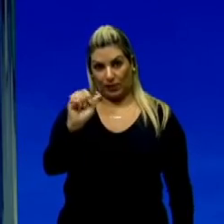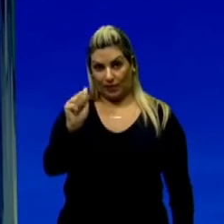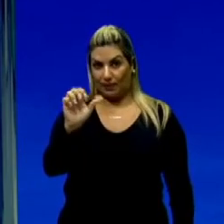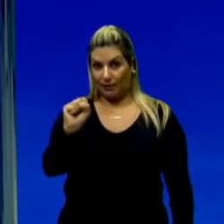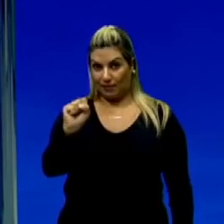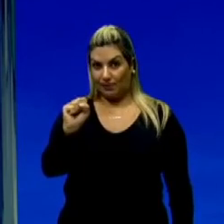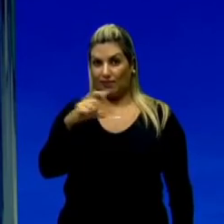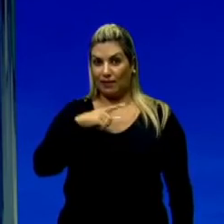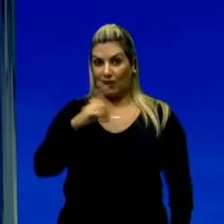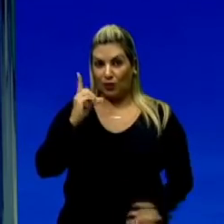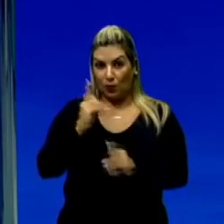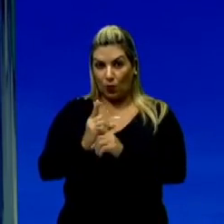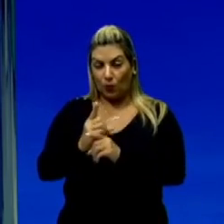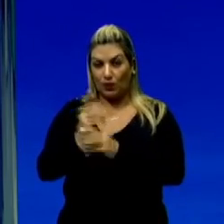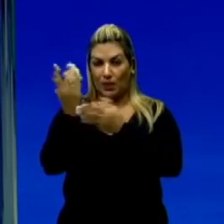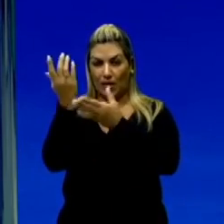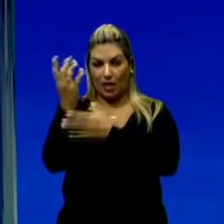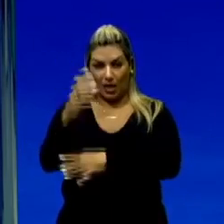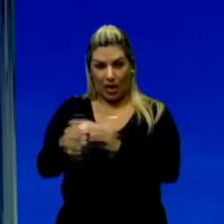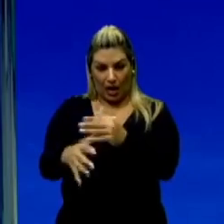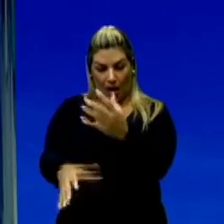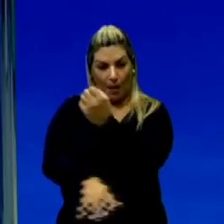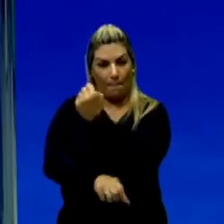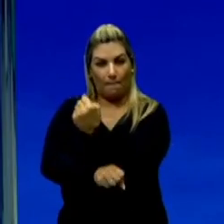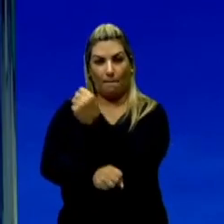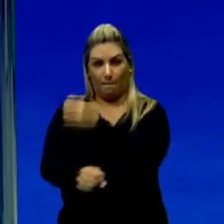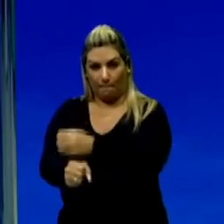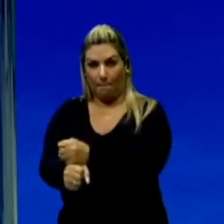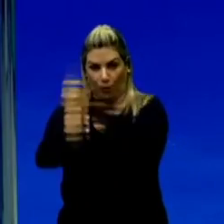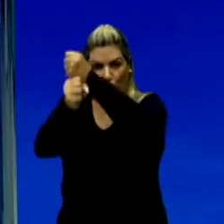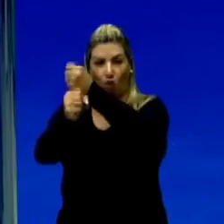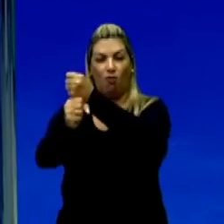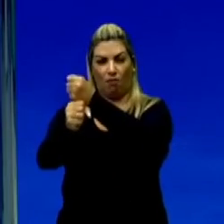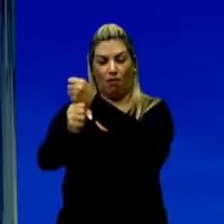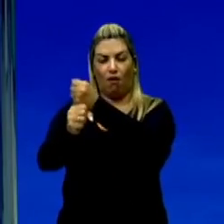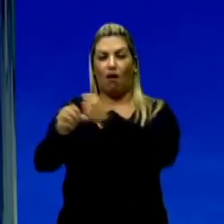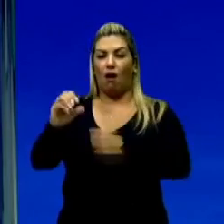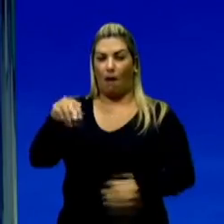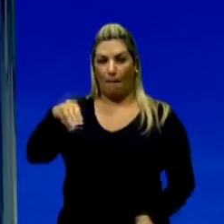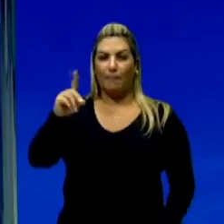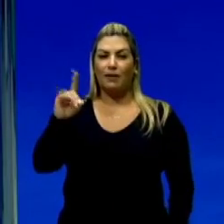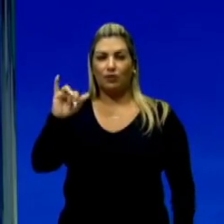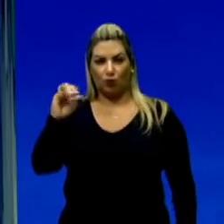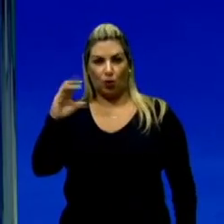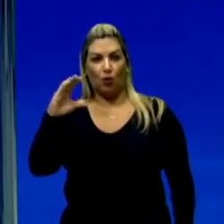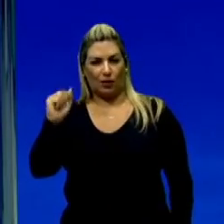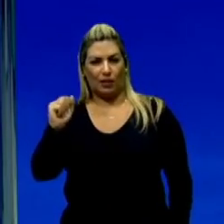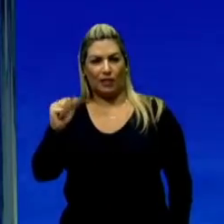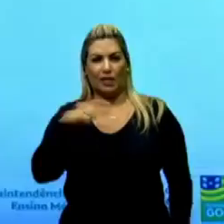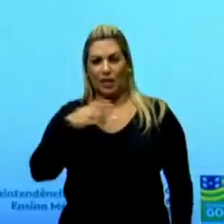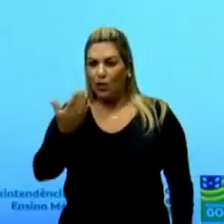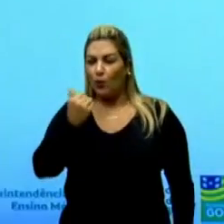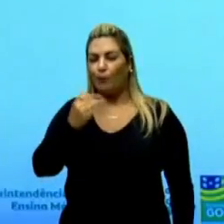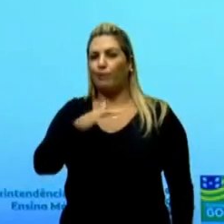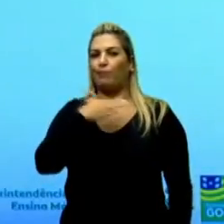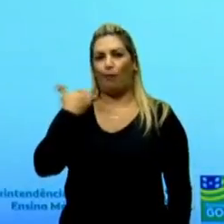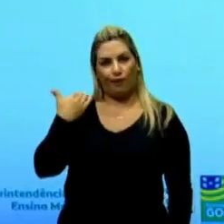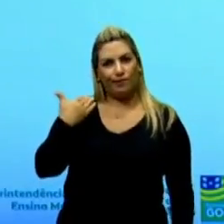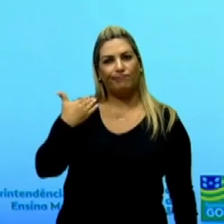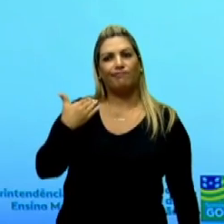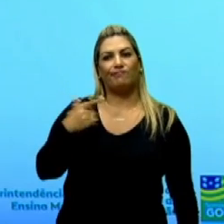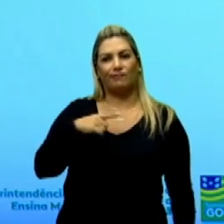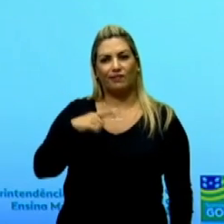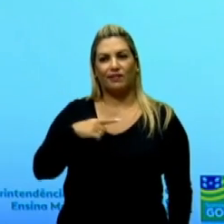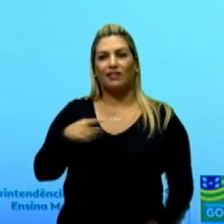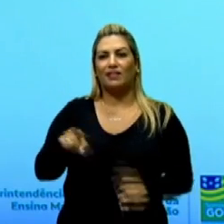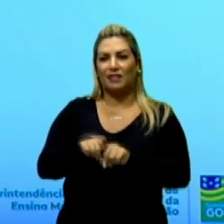come lá uma raiz de uma andioca crua, e ele vem a óbito. Eu trouxe aqui essa tela do Portinário, a criança morta, que também gera um